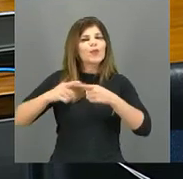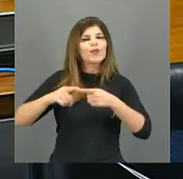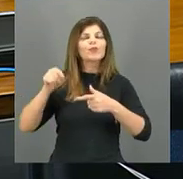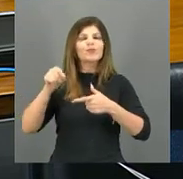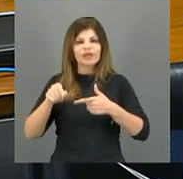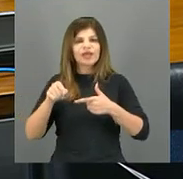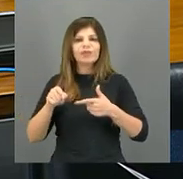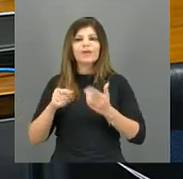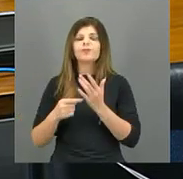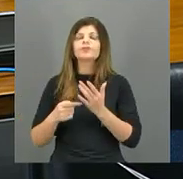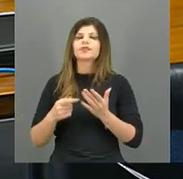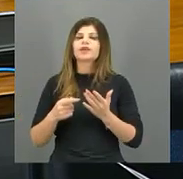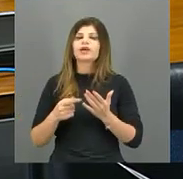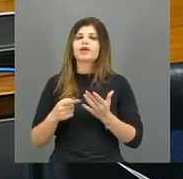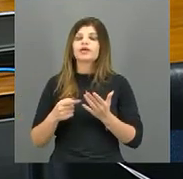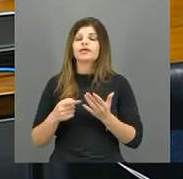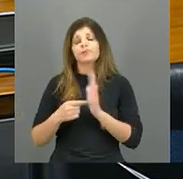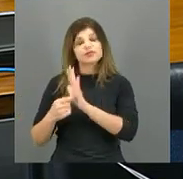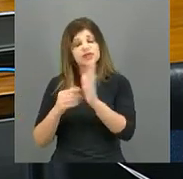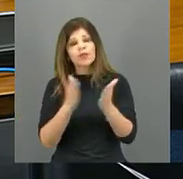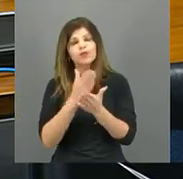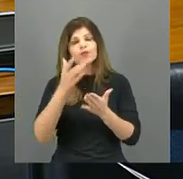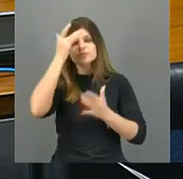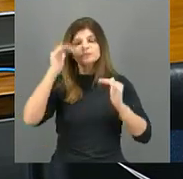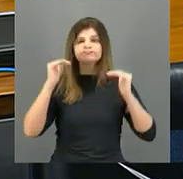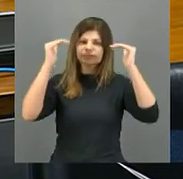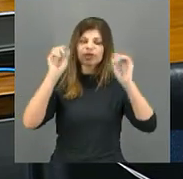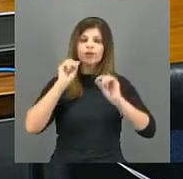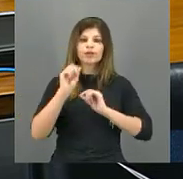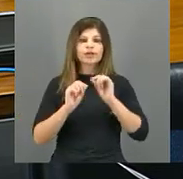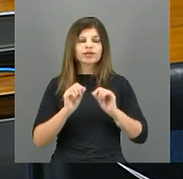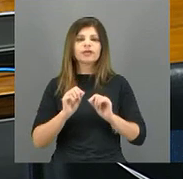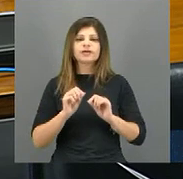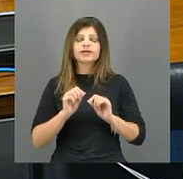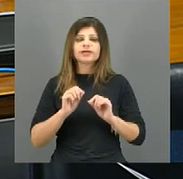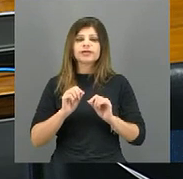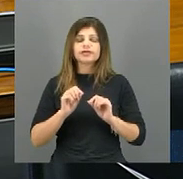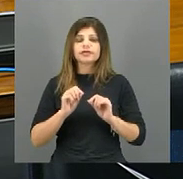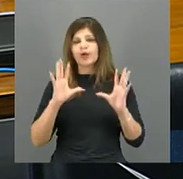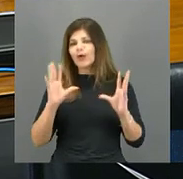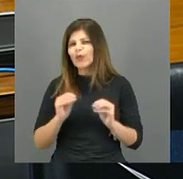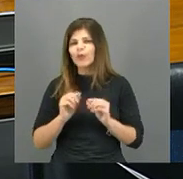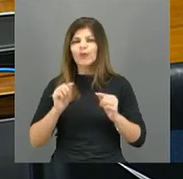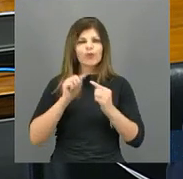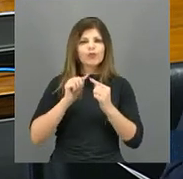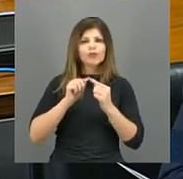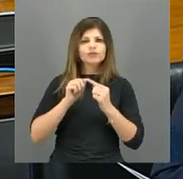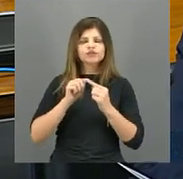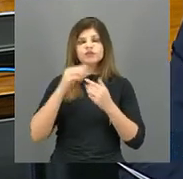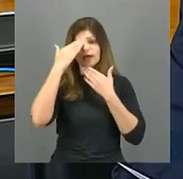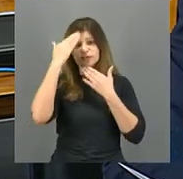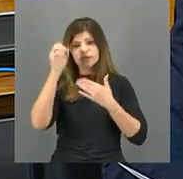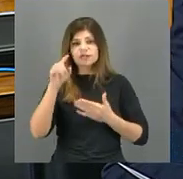autoridades. E, basicamente, o objetivo é esse. Eu lhe agradeço se